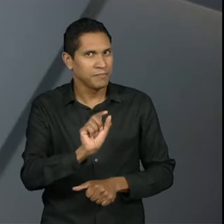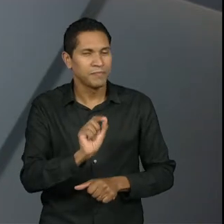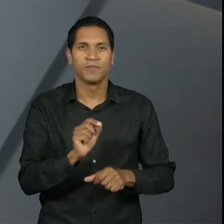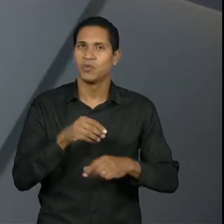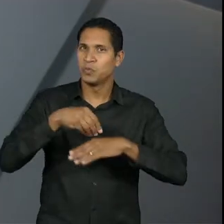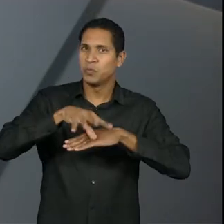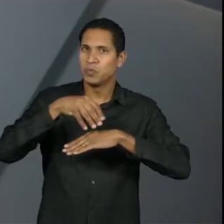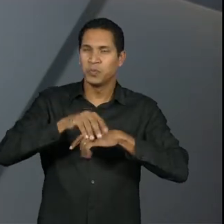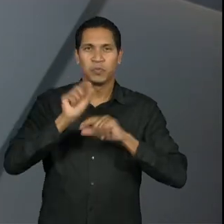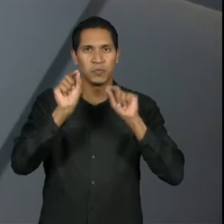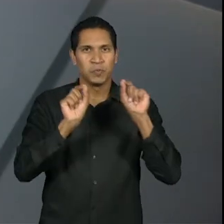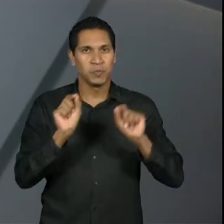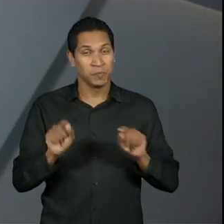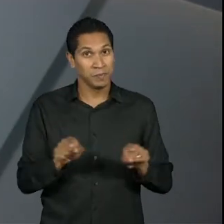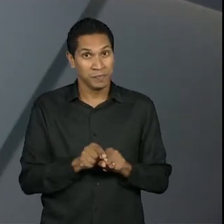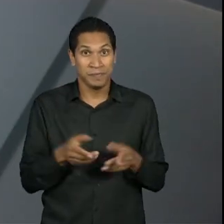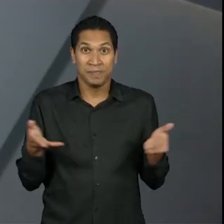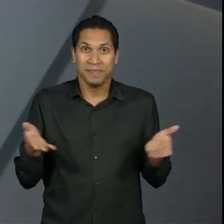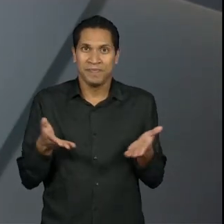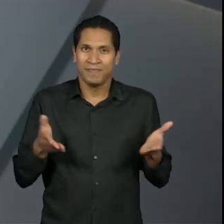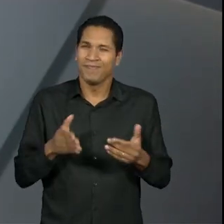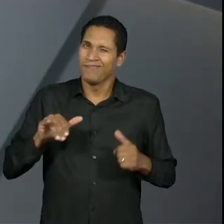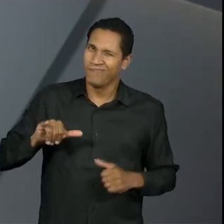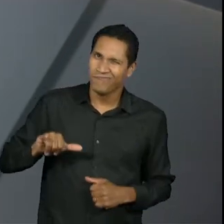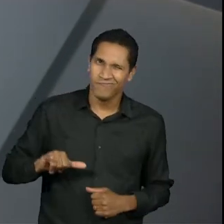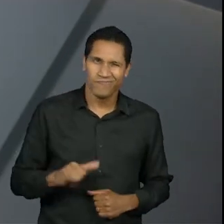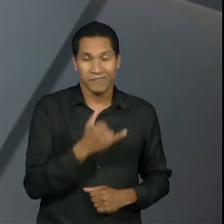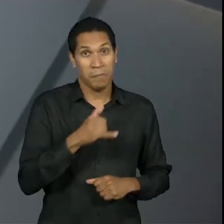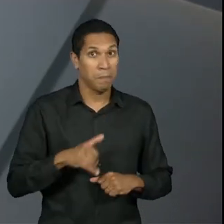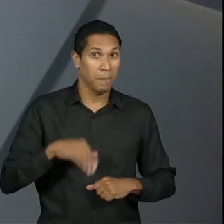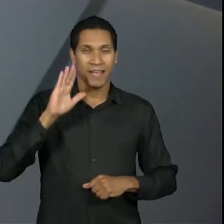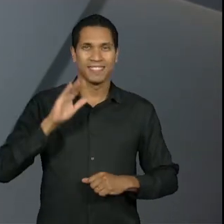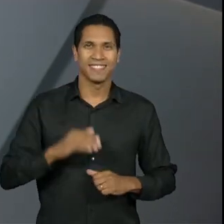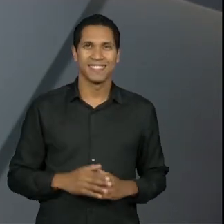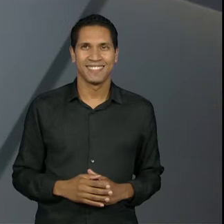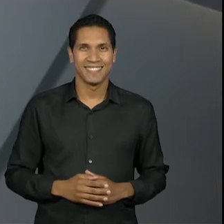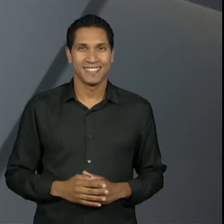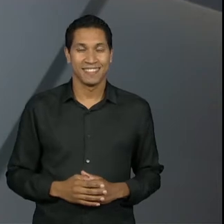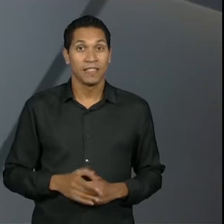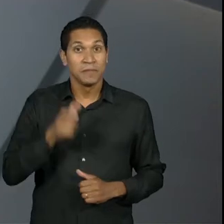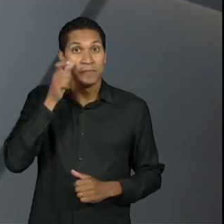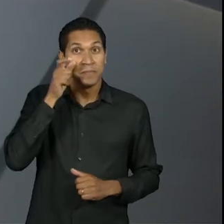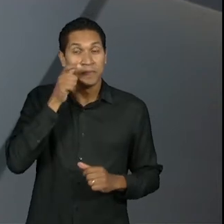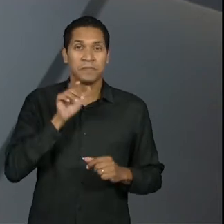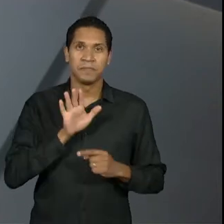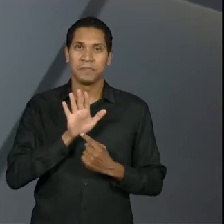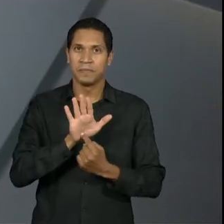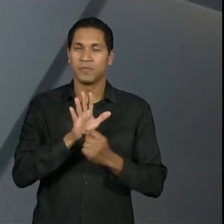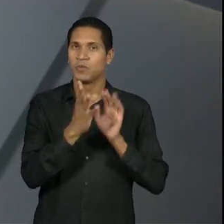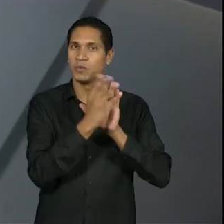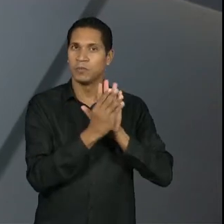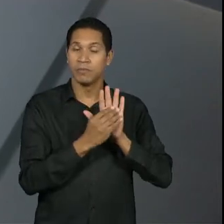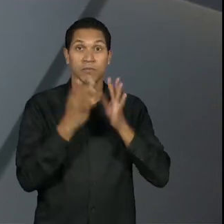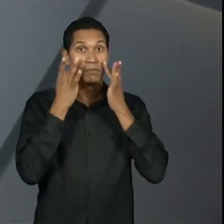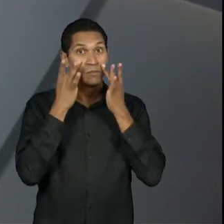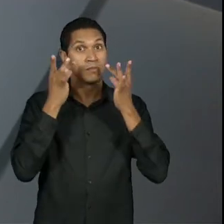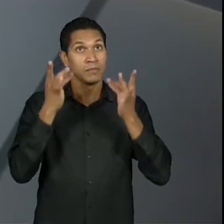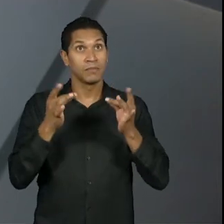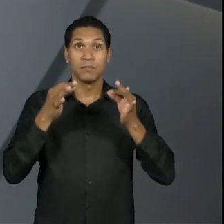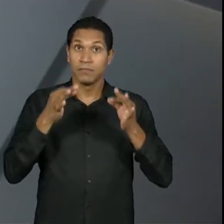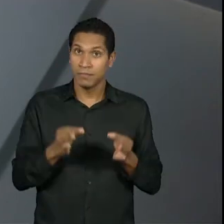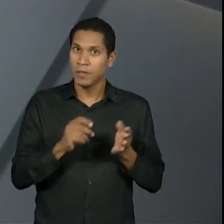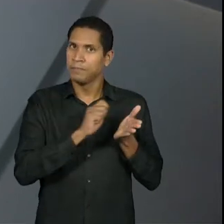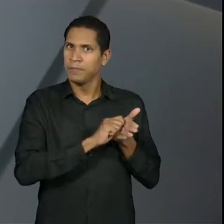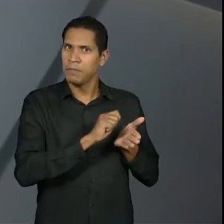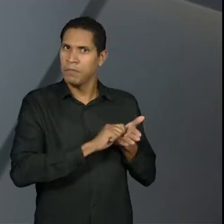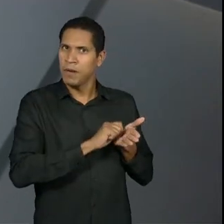dar algumas dicas para que este momento seja o mais proveitoso possível. Assista a apresentação do conteúdo com atenção e